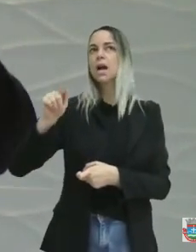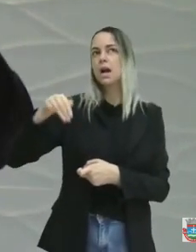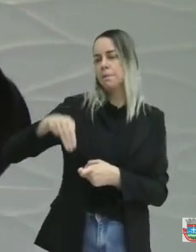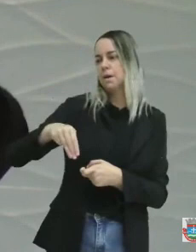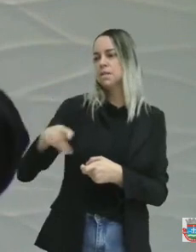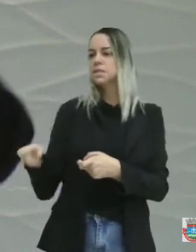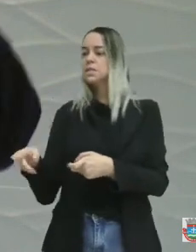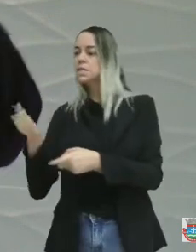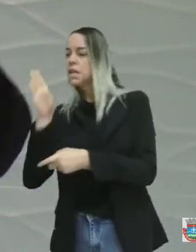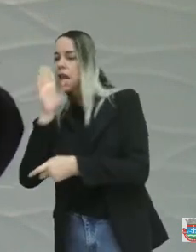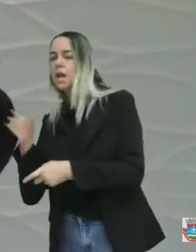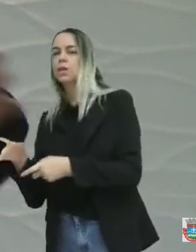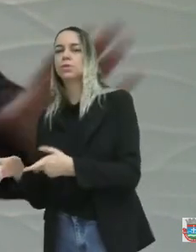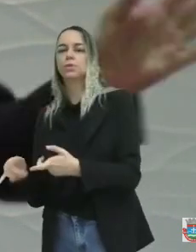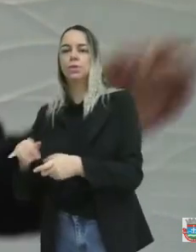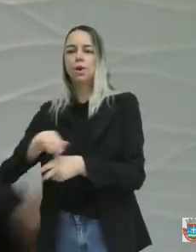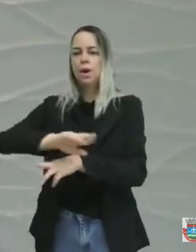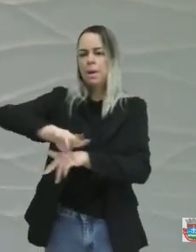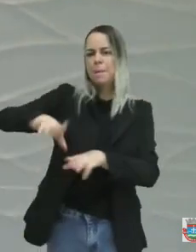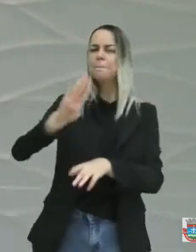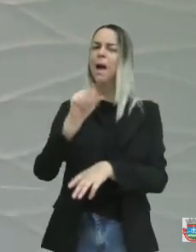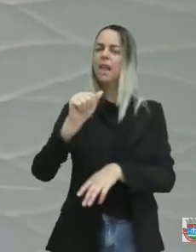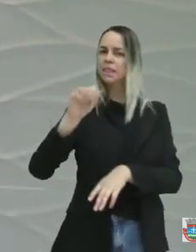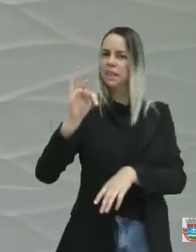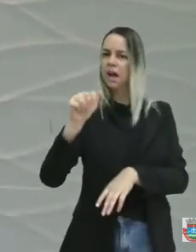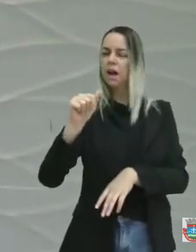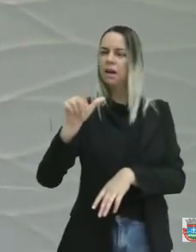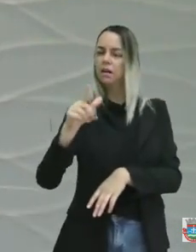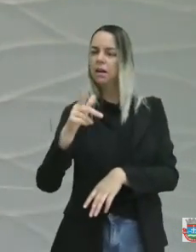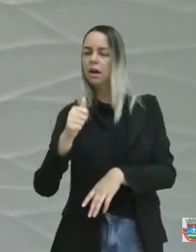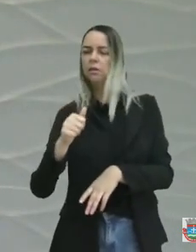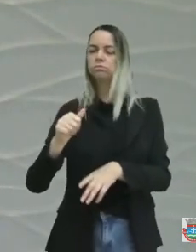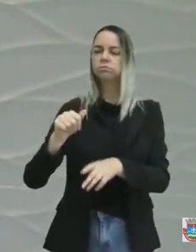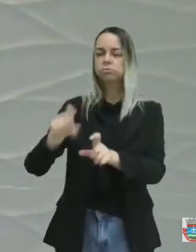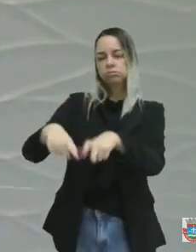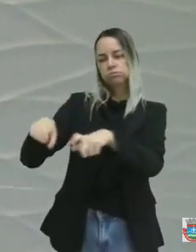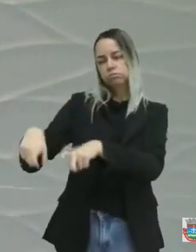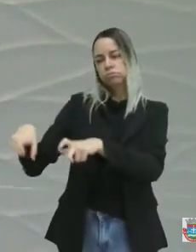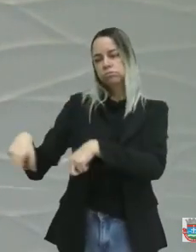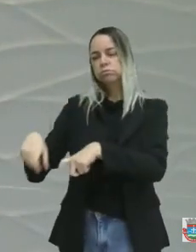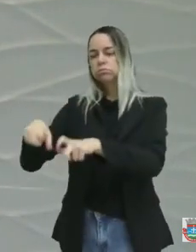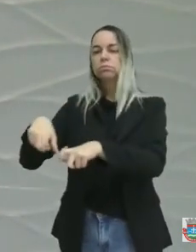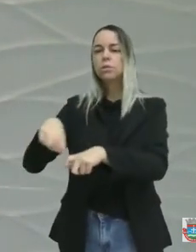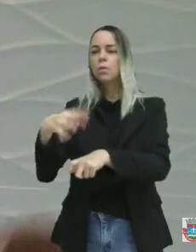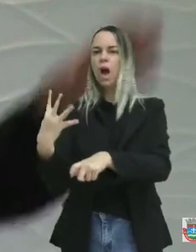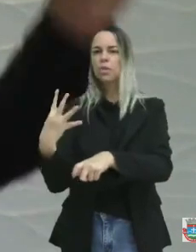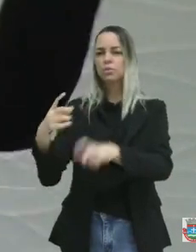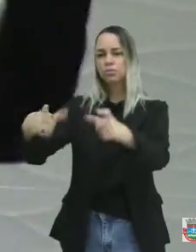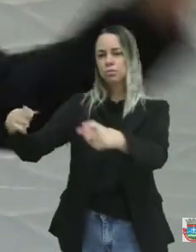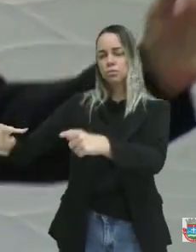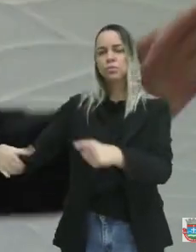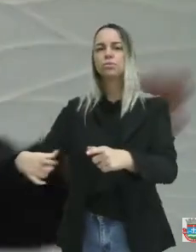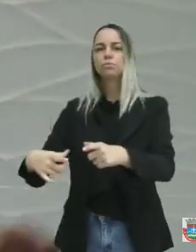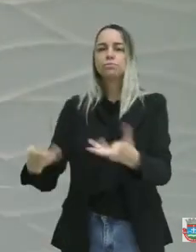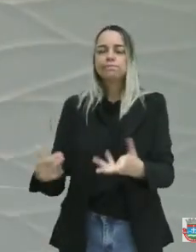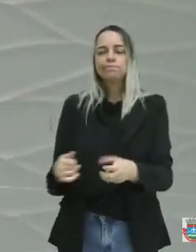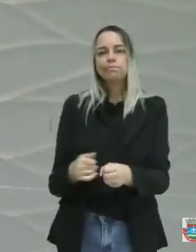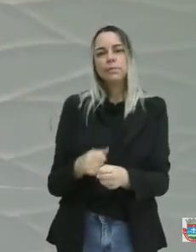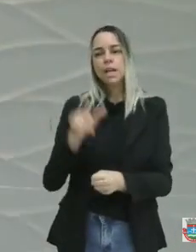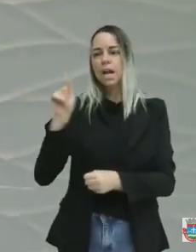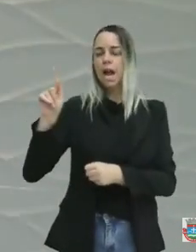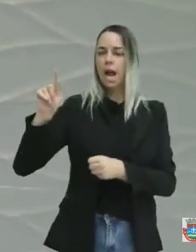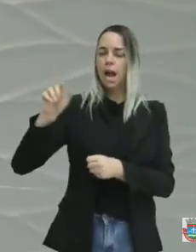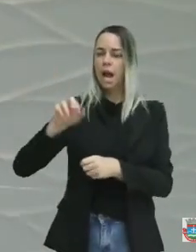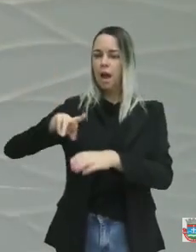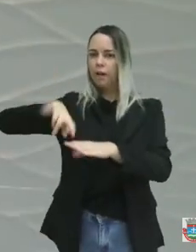Batalha. Enfim, são quatro regiões que é atendida pelo PSF do Gama e Riachão do Gama também.